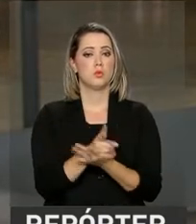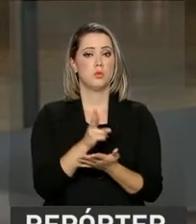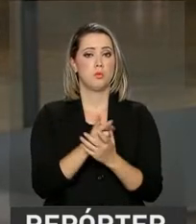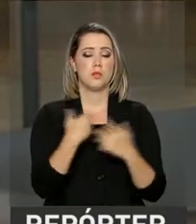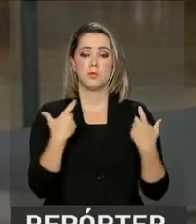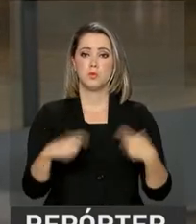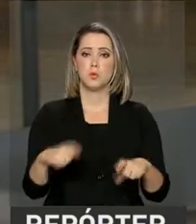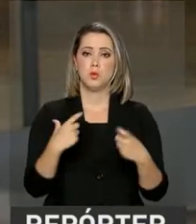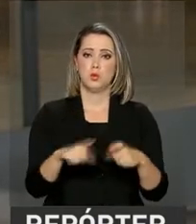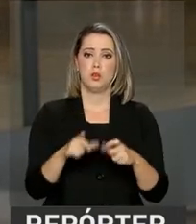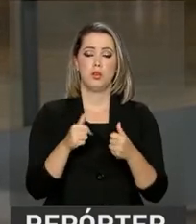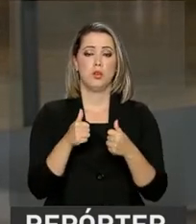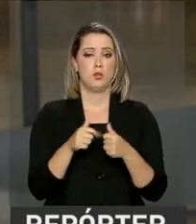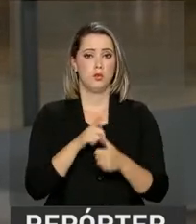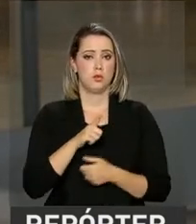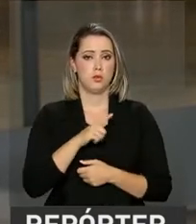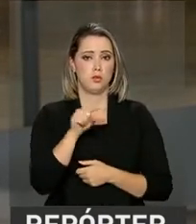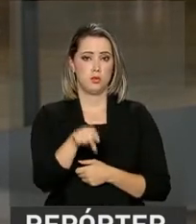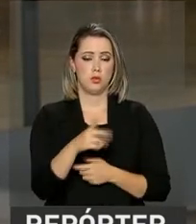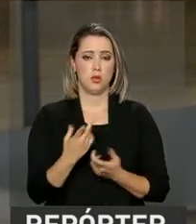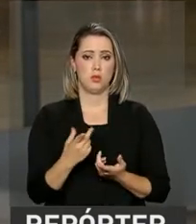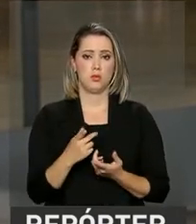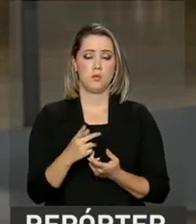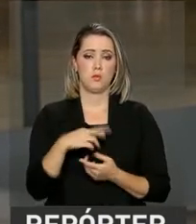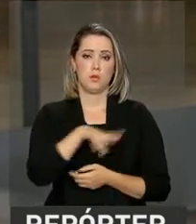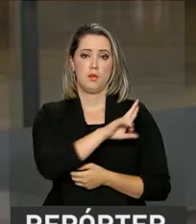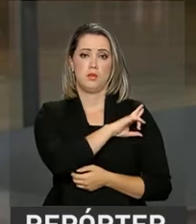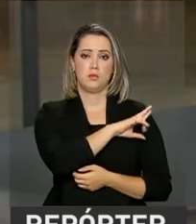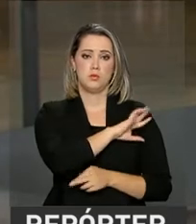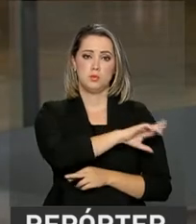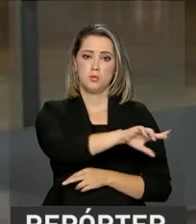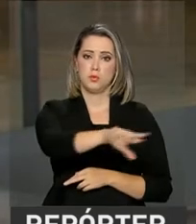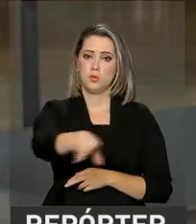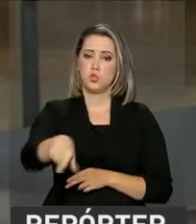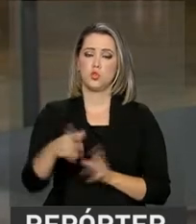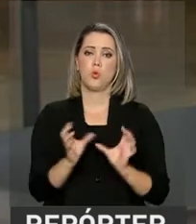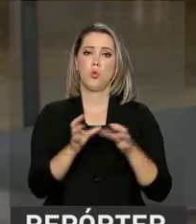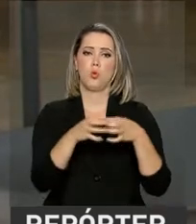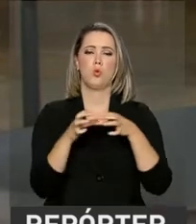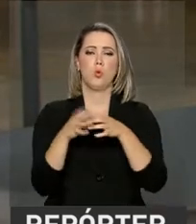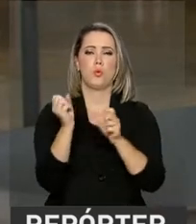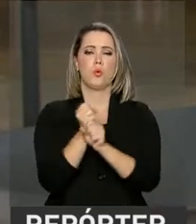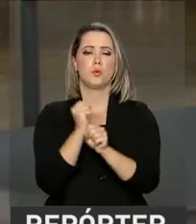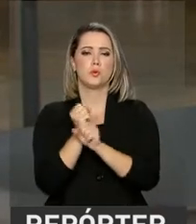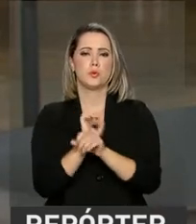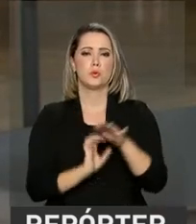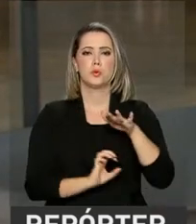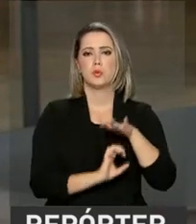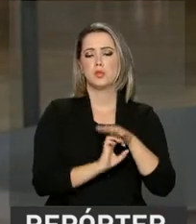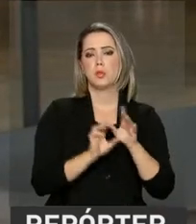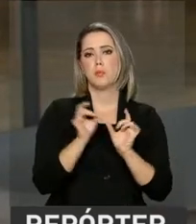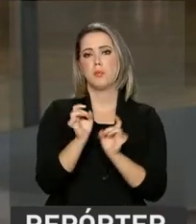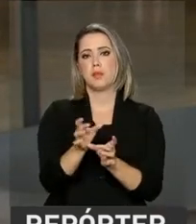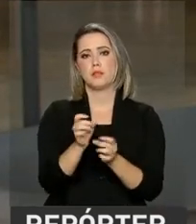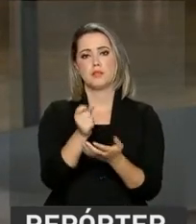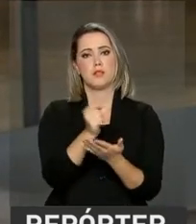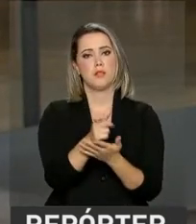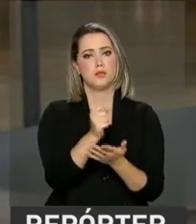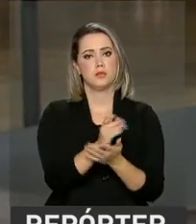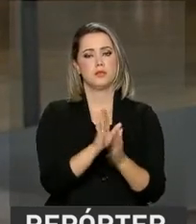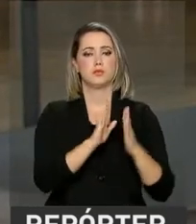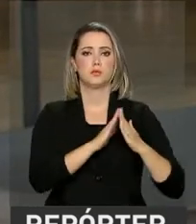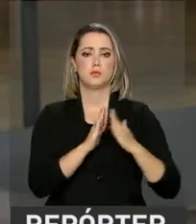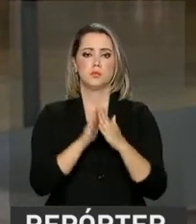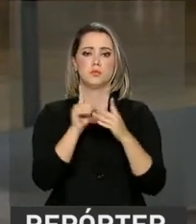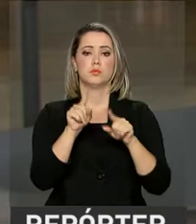espaço, estão concentrados representantes de todos esses setores, construtoras, imobiliárias, imóveis,